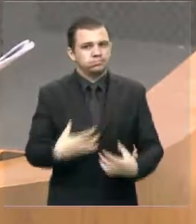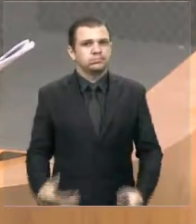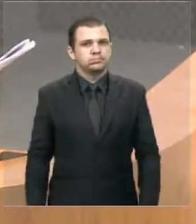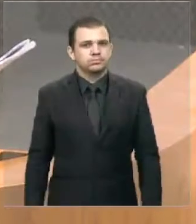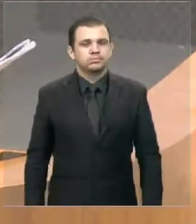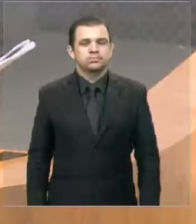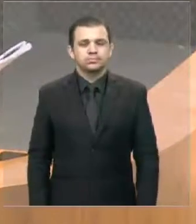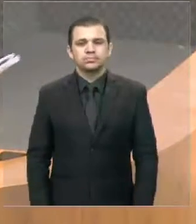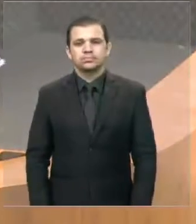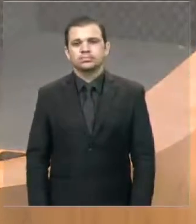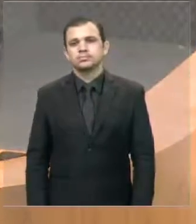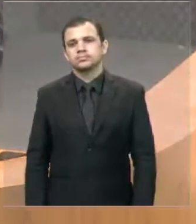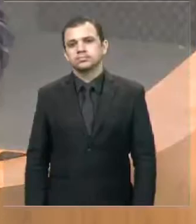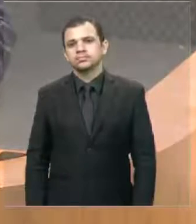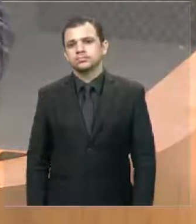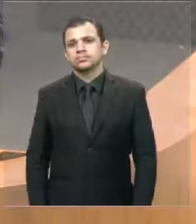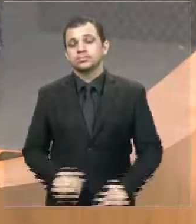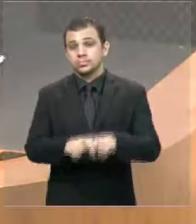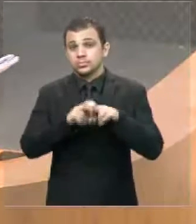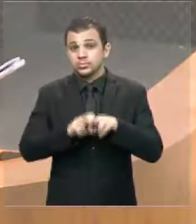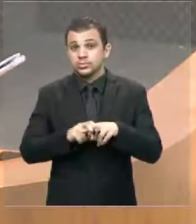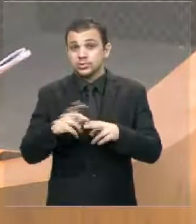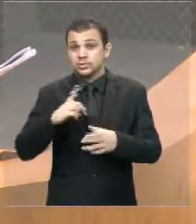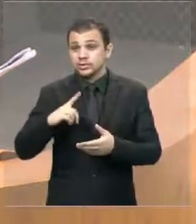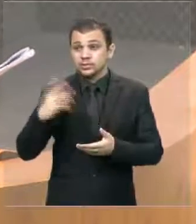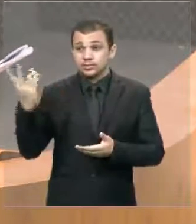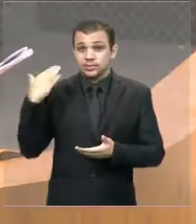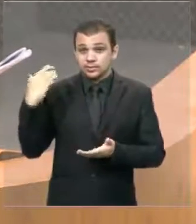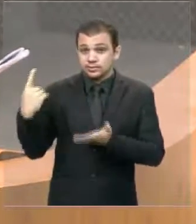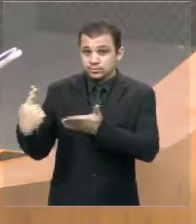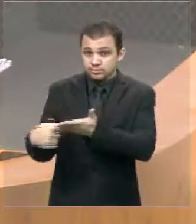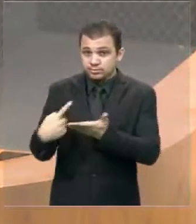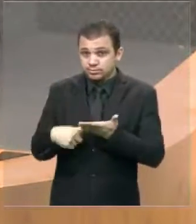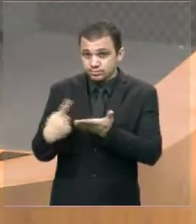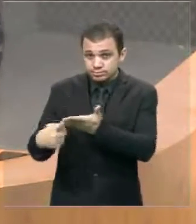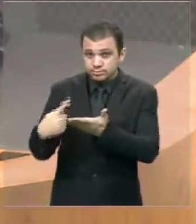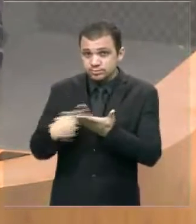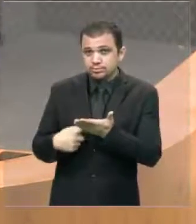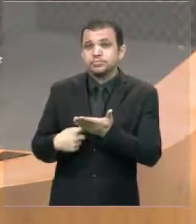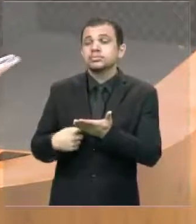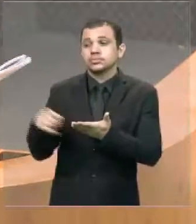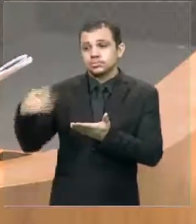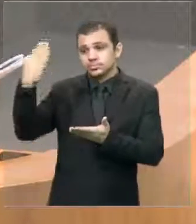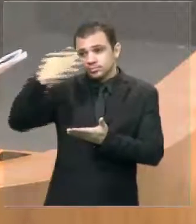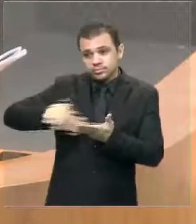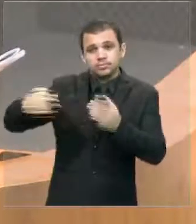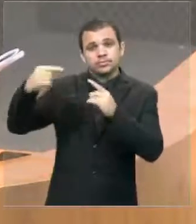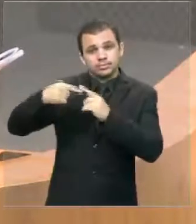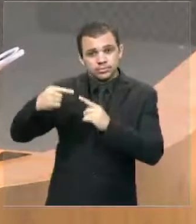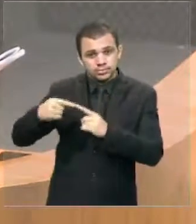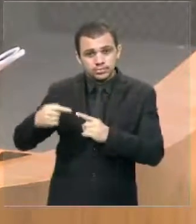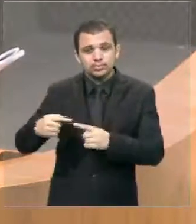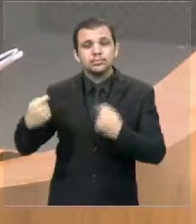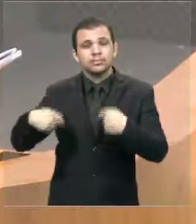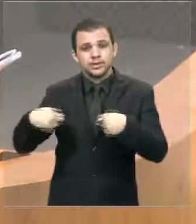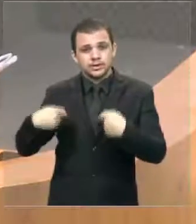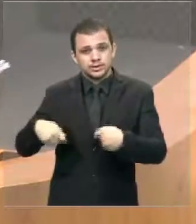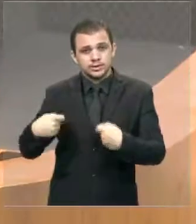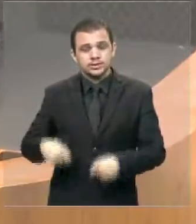para que os acordos sejam cumpridos e